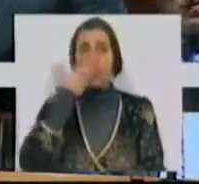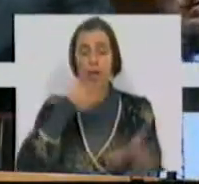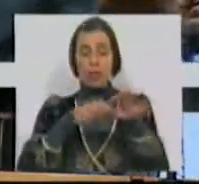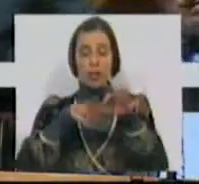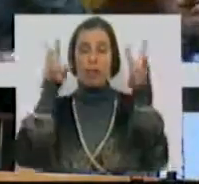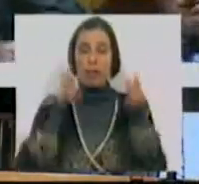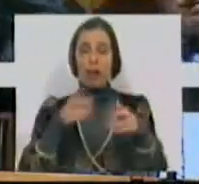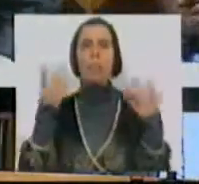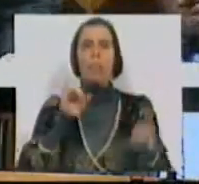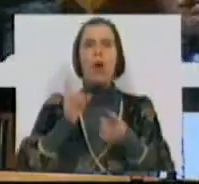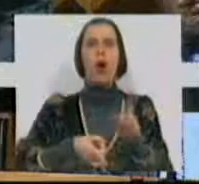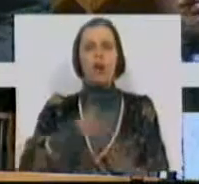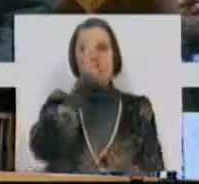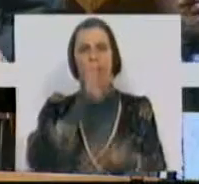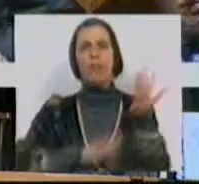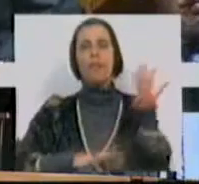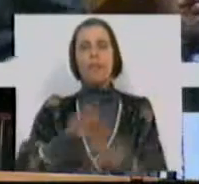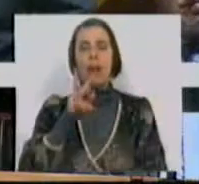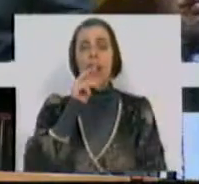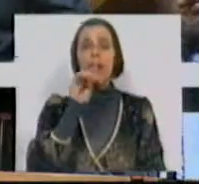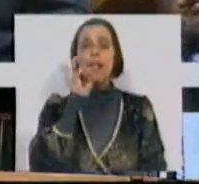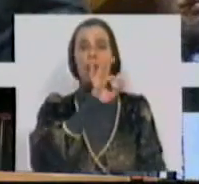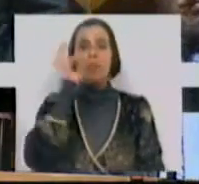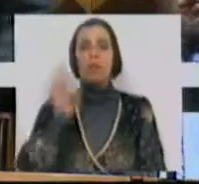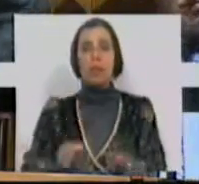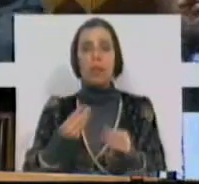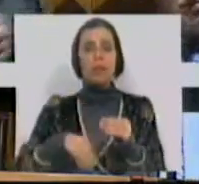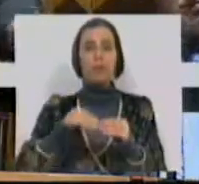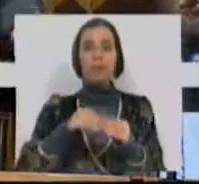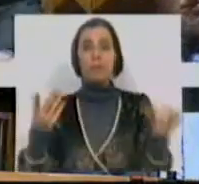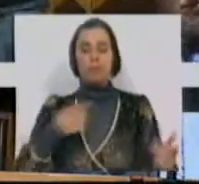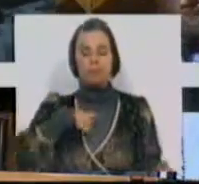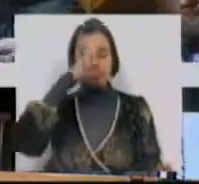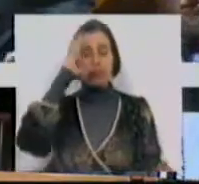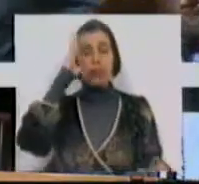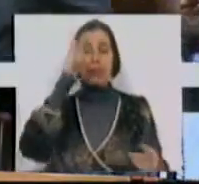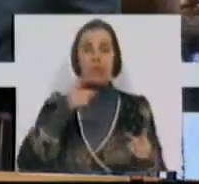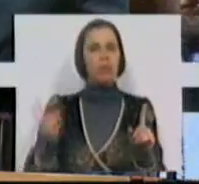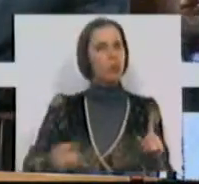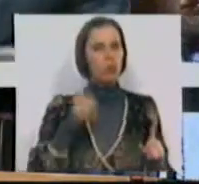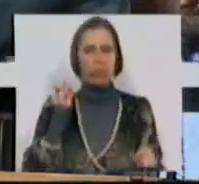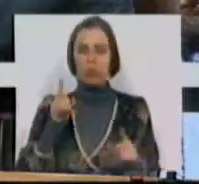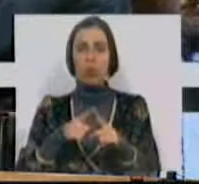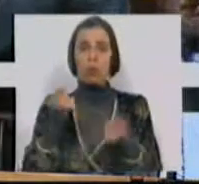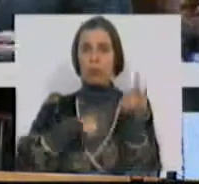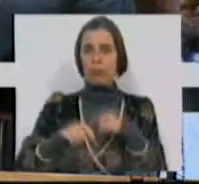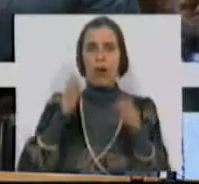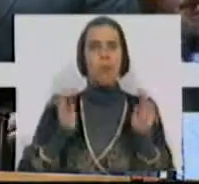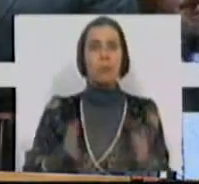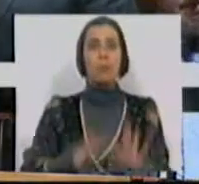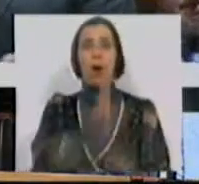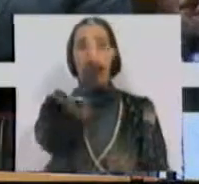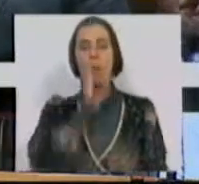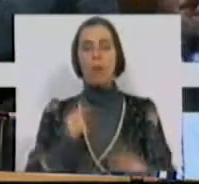Desde logo, o que vai o Governo fazer com os 30% remandescentes? Nós achamos que não deviam ser alienados. O